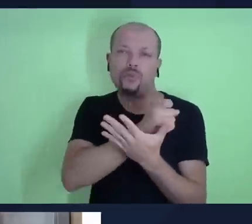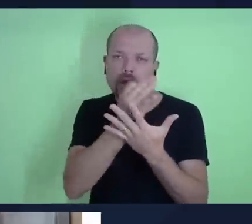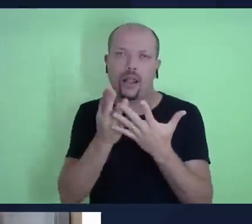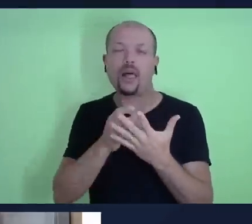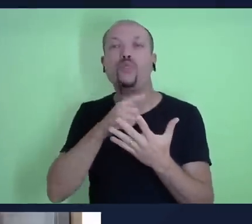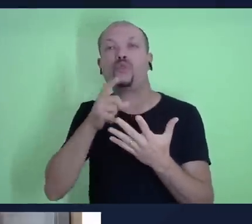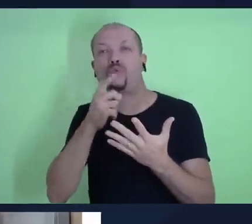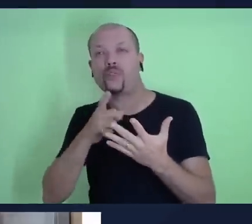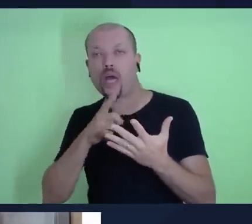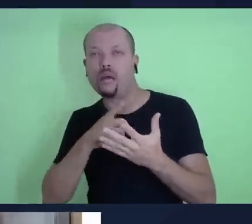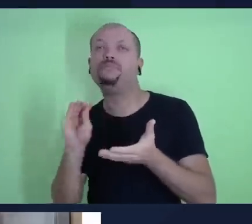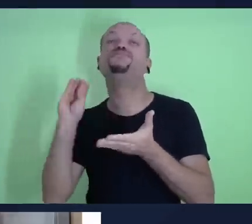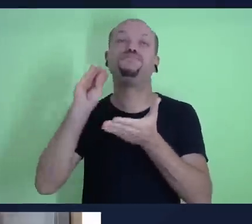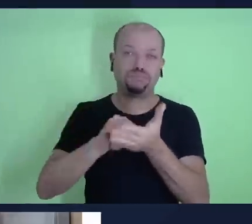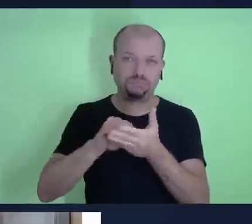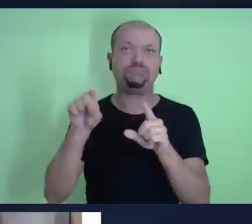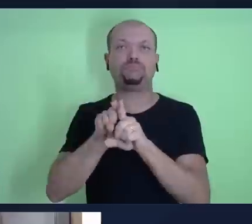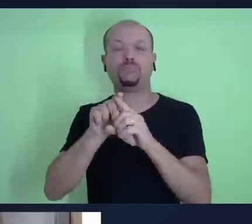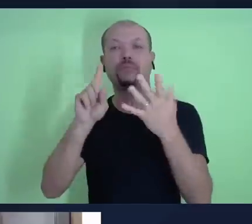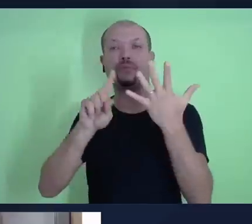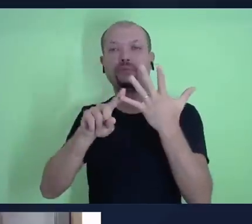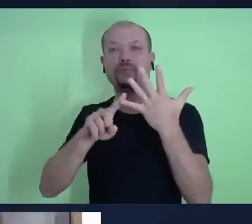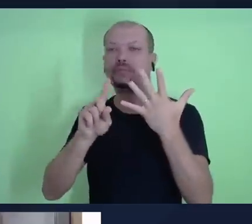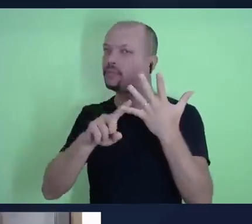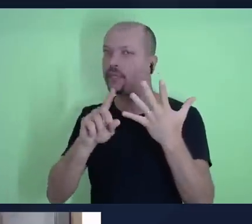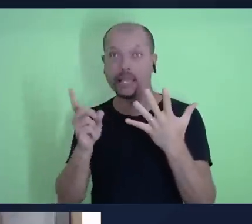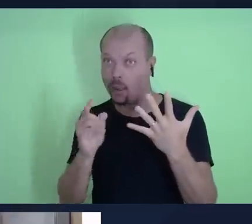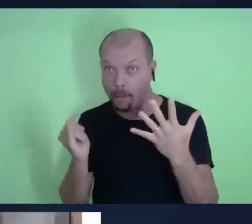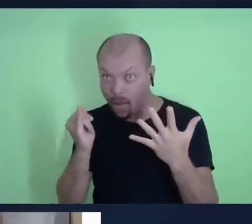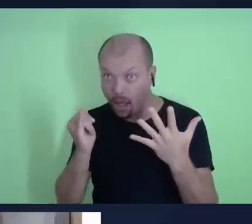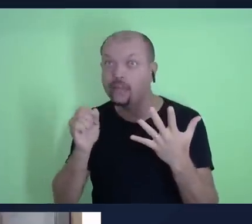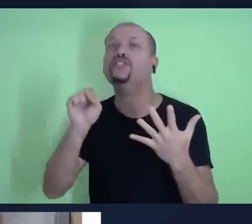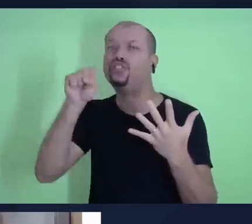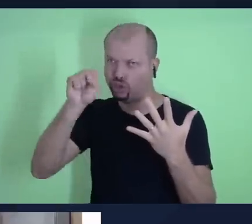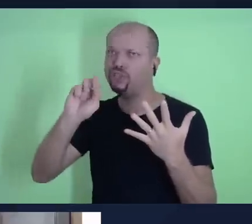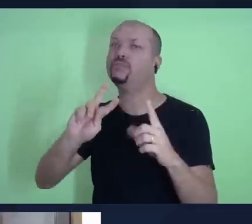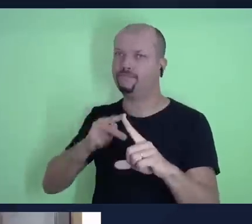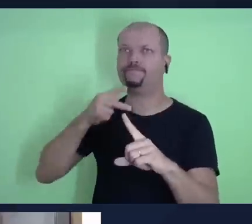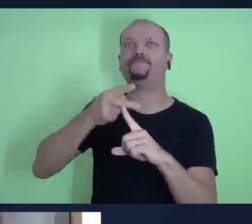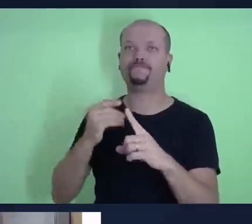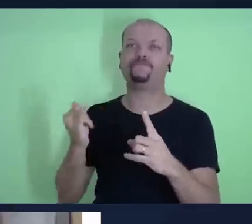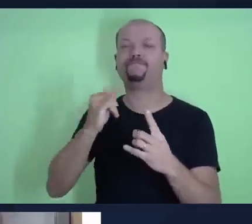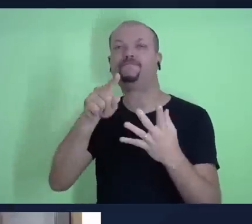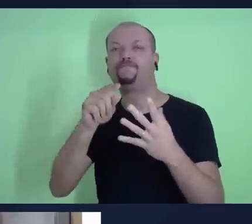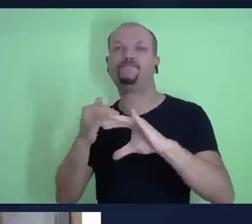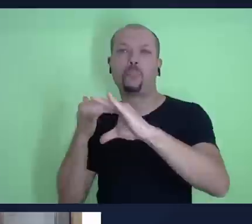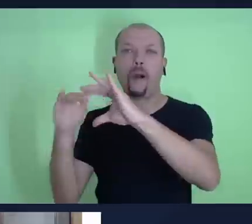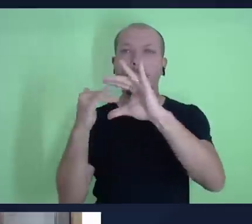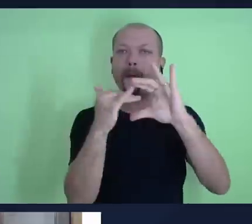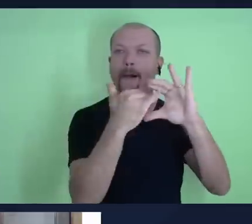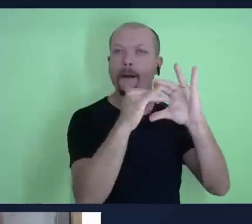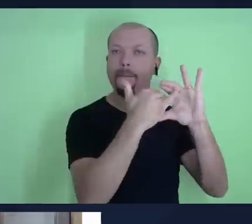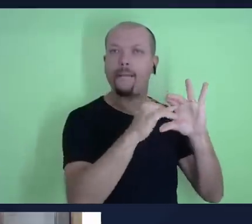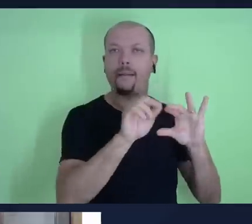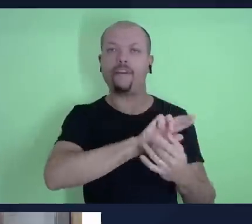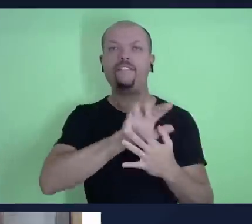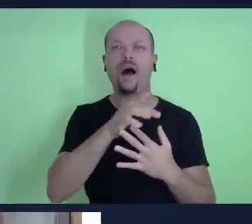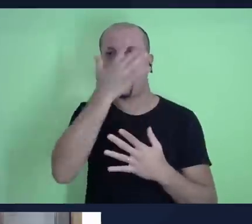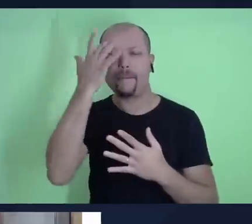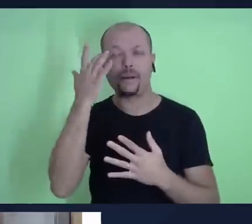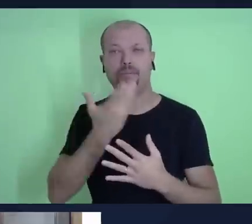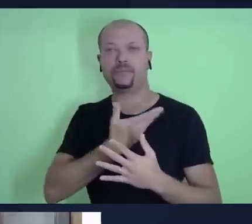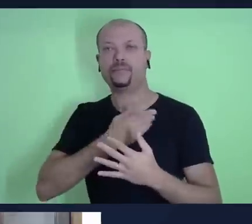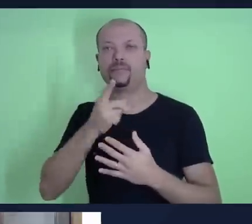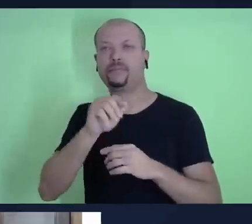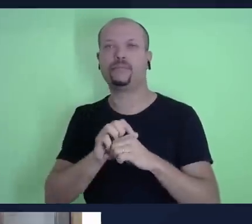você ficou também. E por último, mas não menos importante, clique no botão compartilhar, compartilhe esse link nas suas redes sociais,